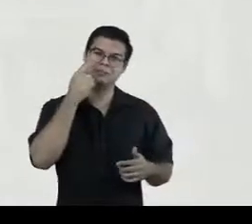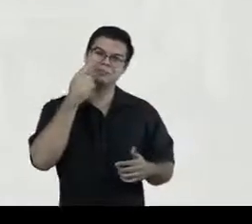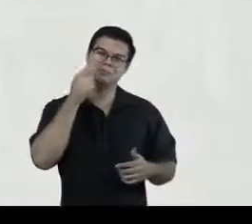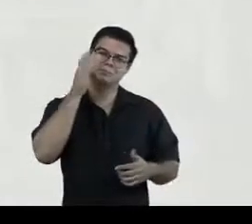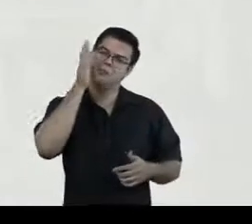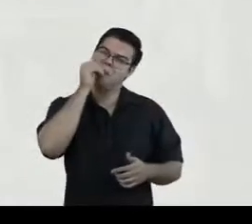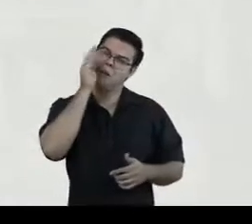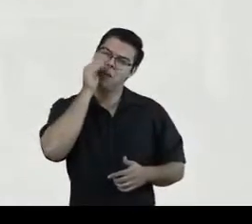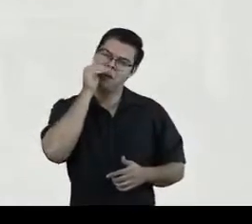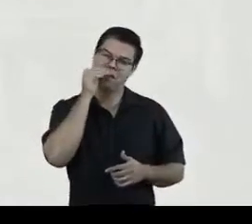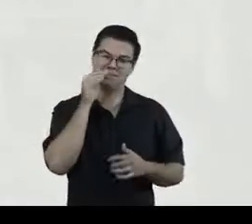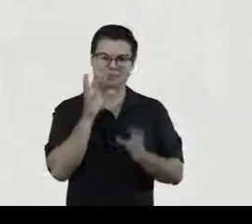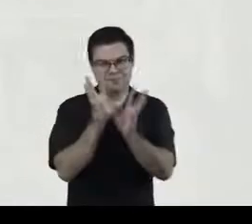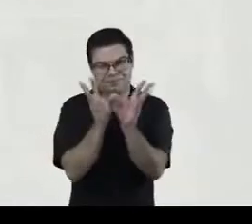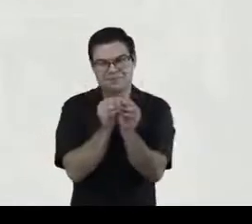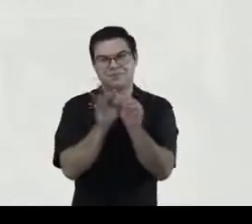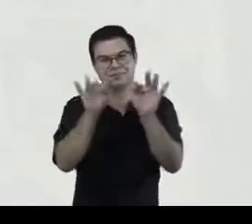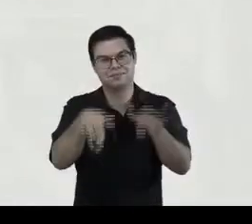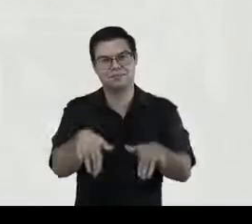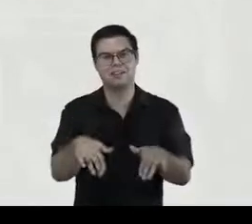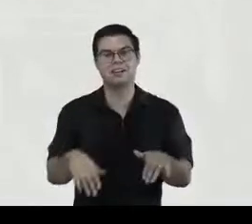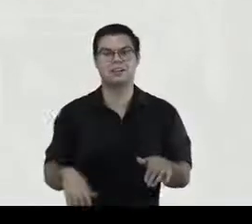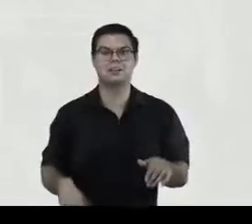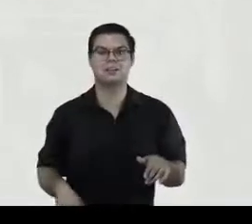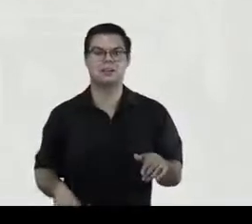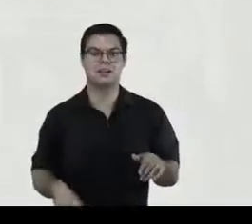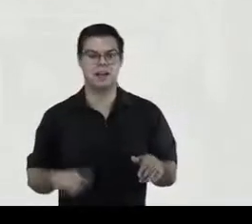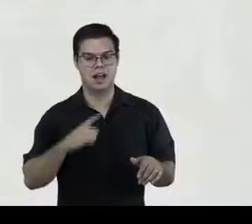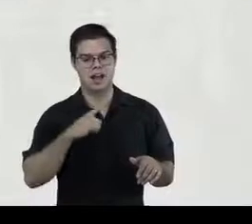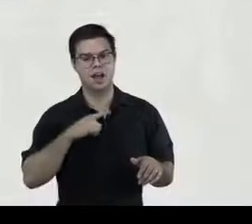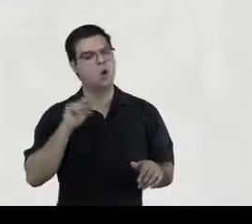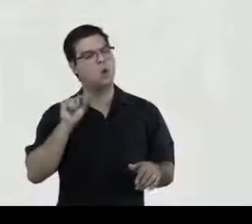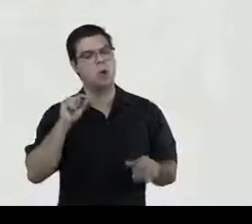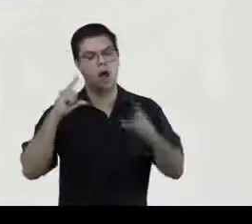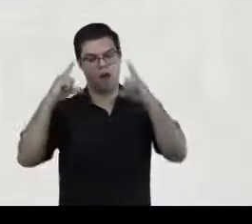ein schönes Symbol. Ich danke Ihnen.